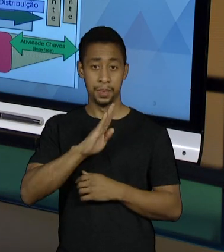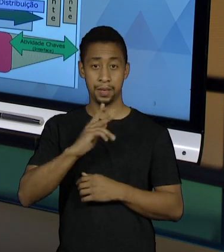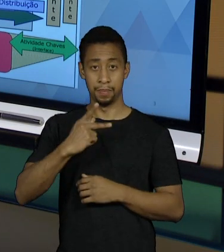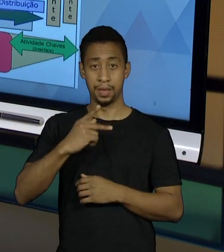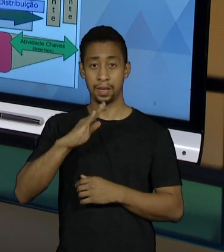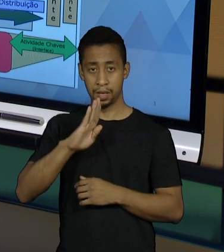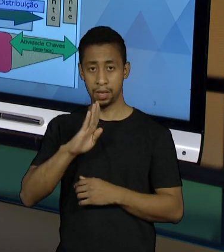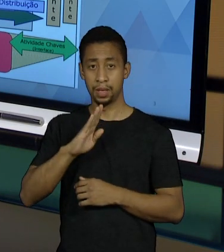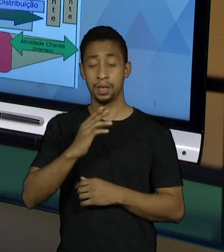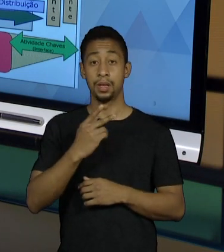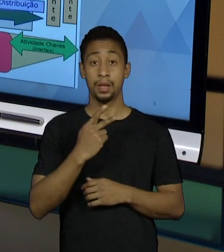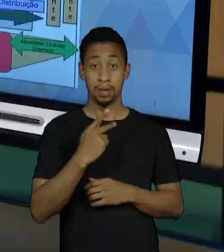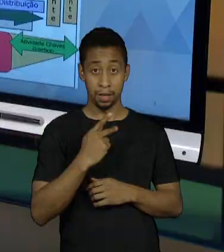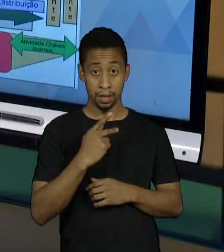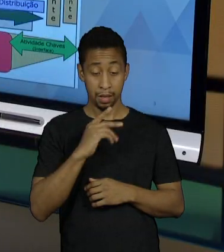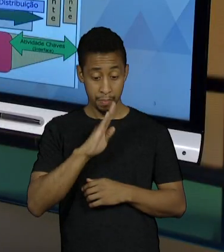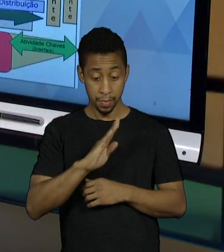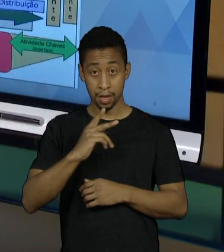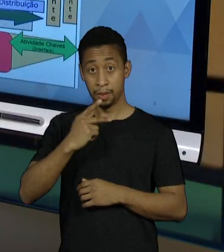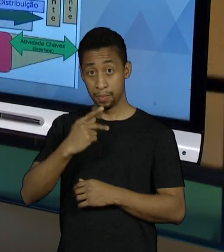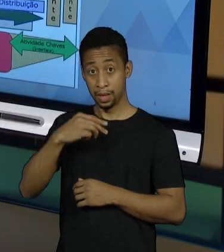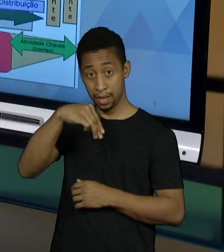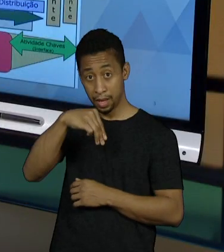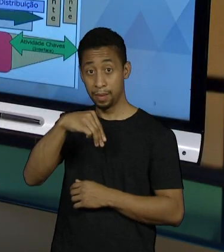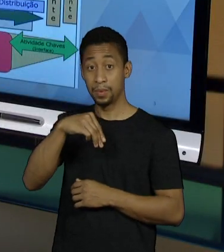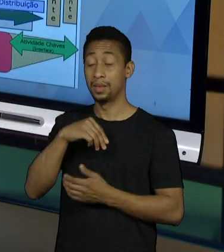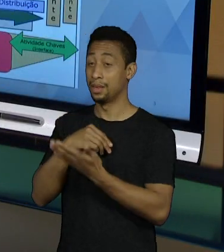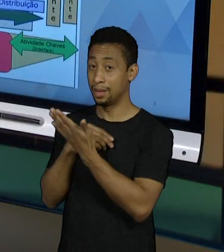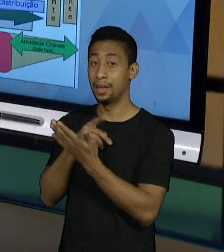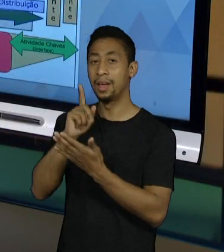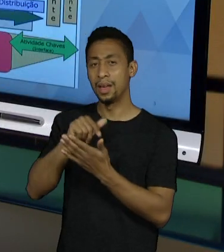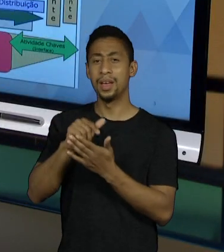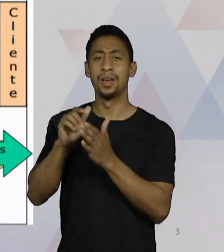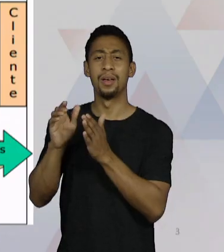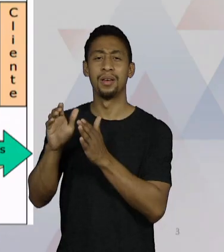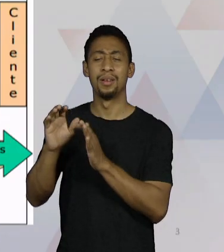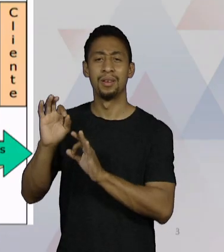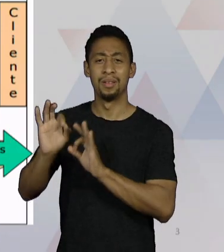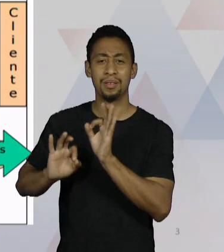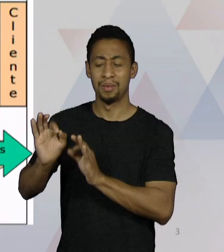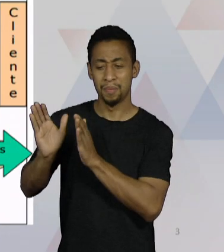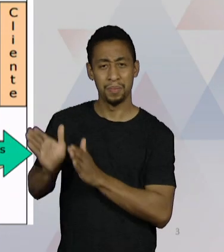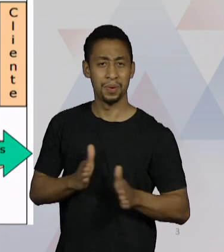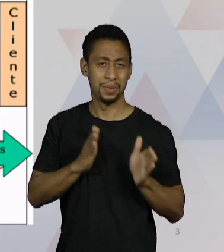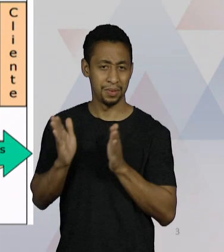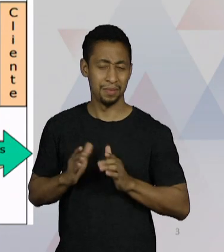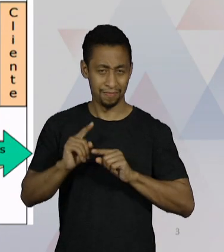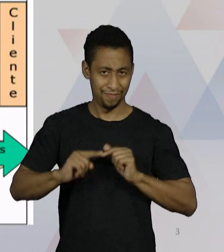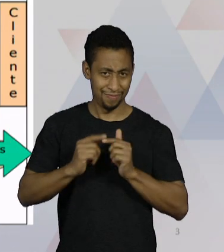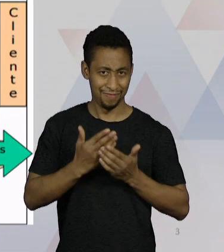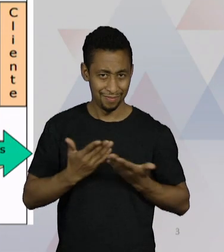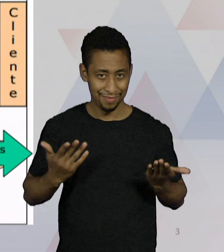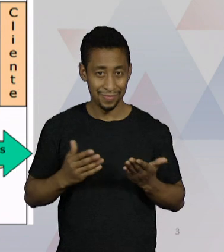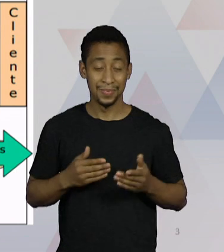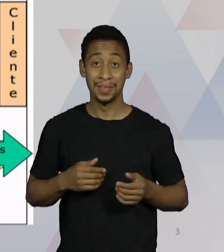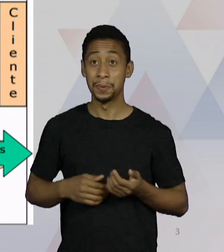a empresa no seu próprio entendimento. Essa visão que nós temos aqui da